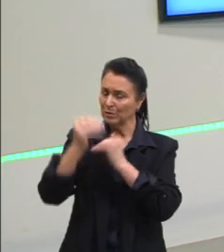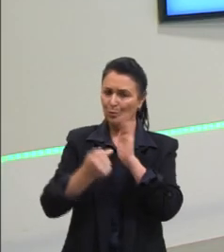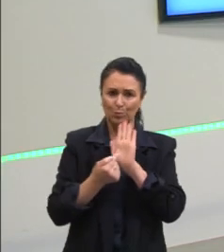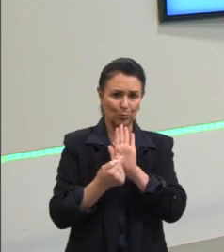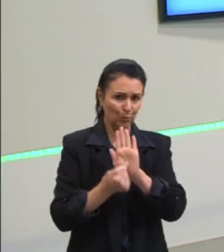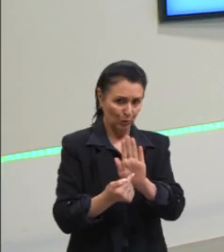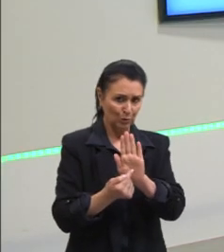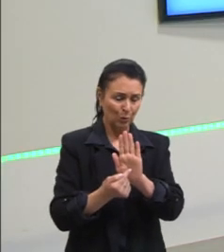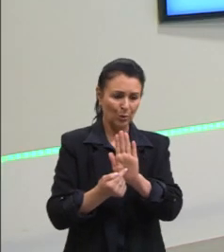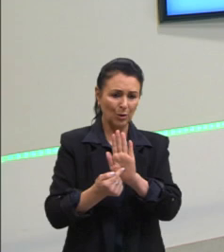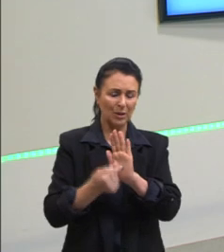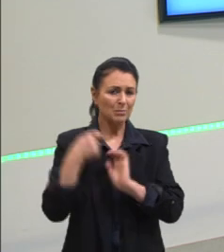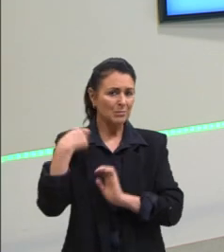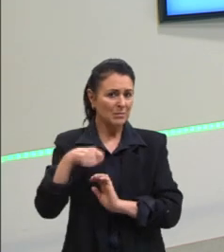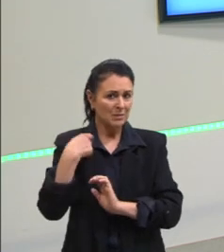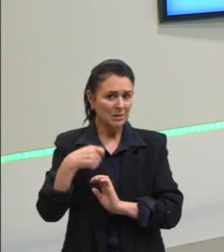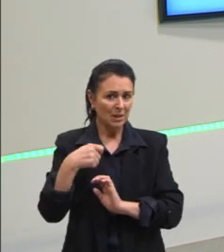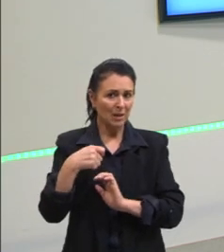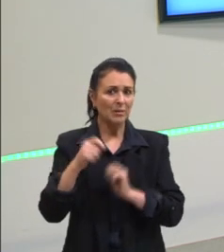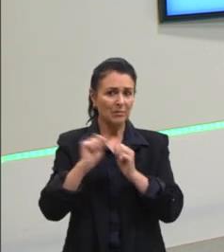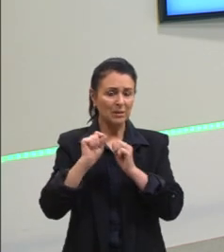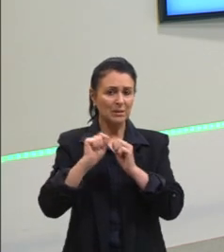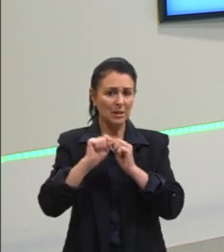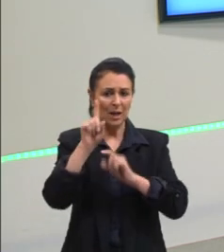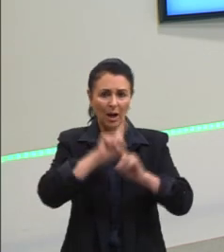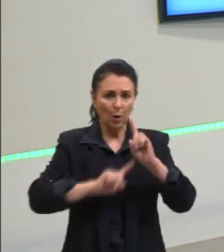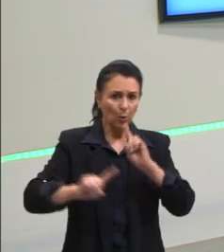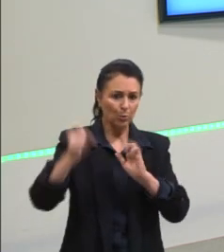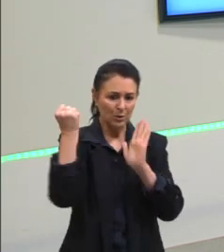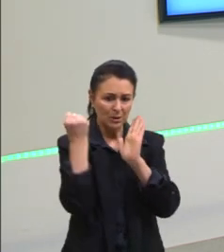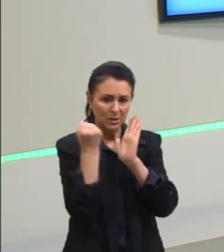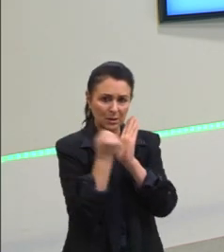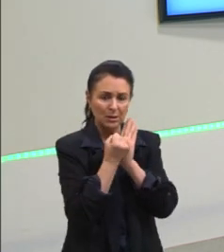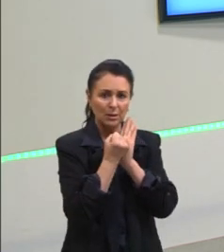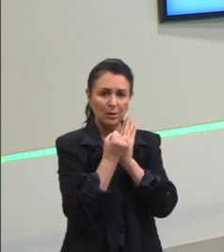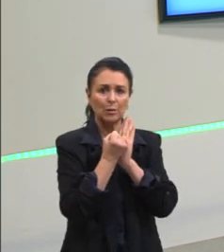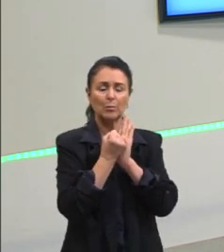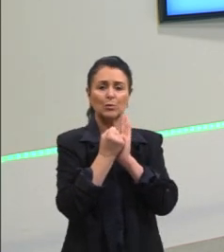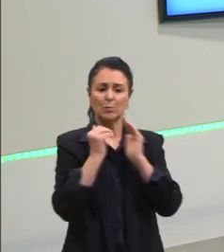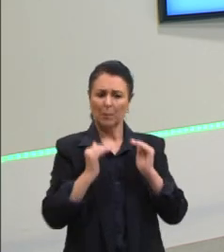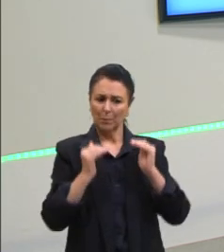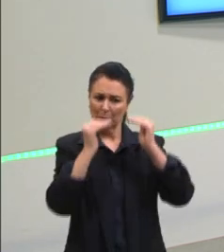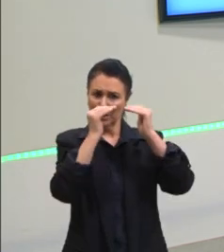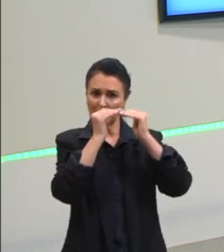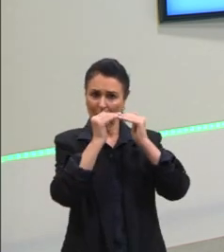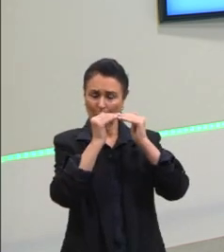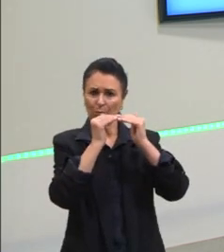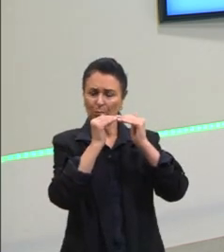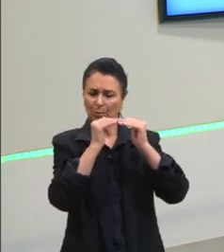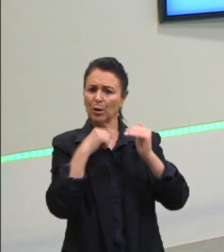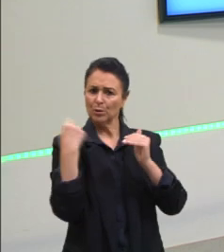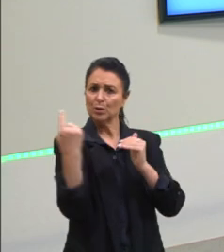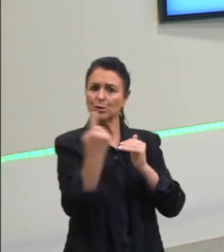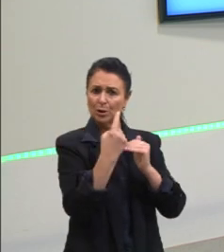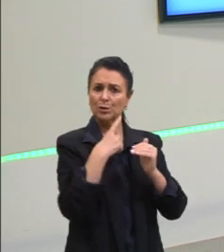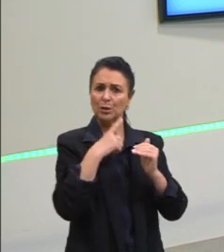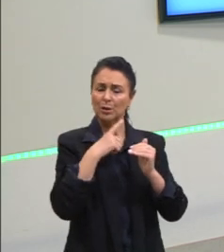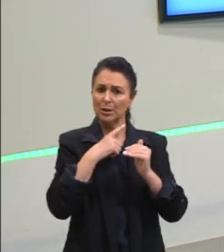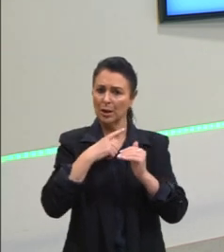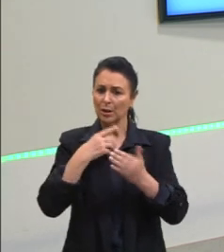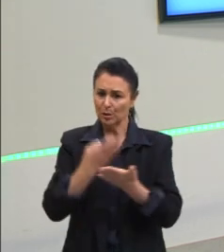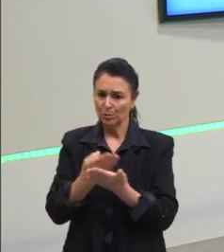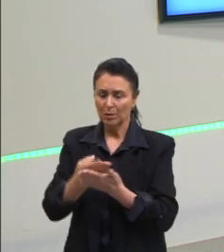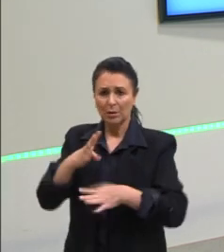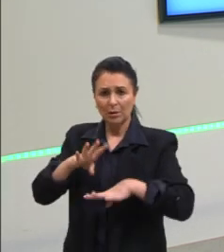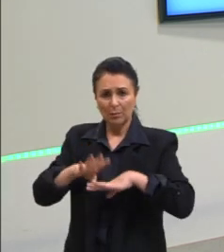necessidade, então, de se estabelecer alguns símbolos lógicos para que a gente possa conduzir os estudos matemáticos de forma